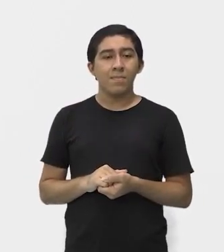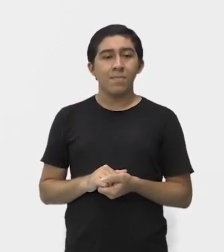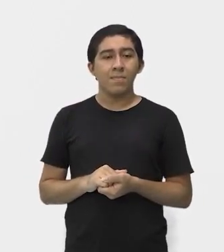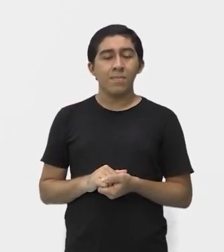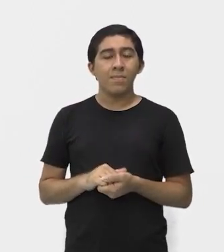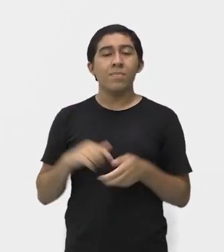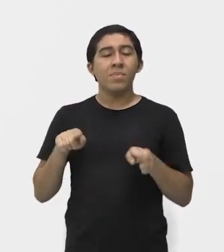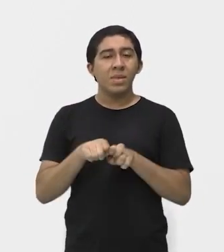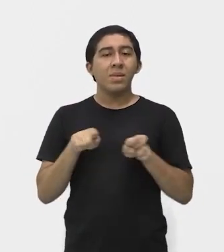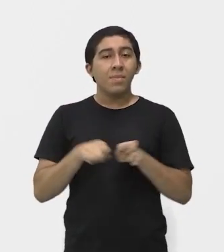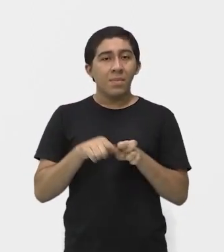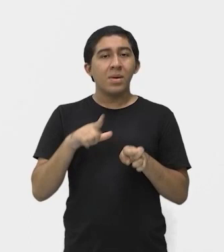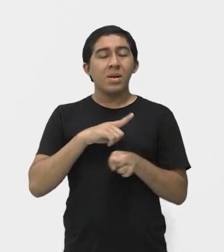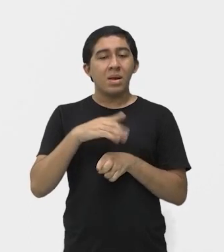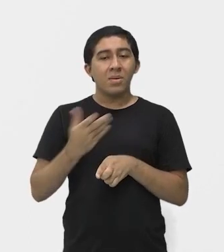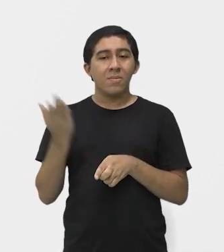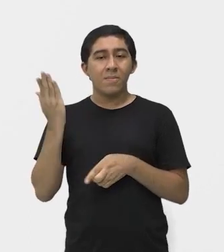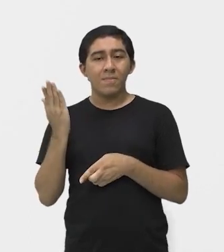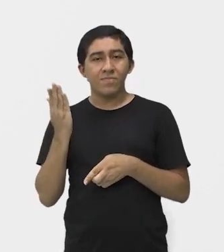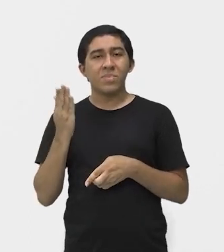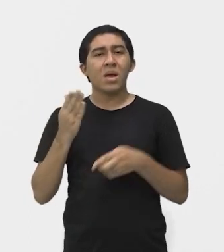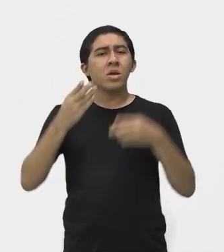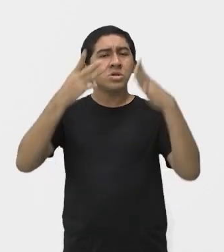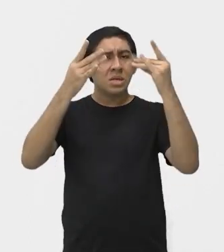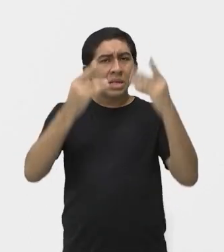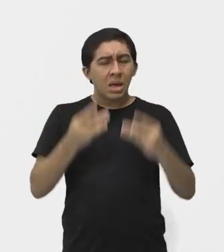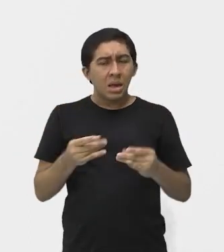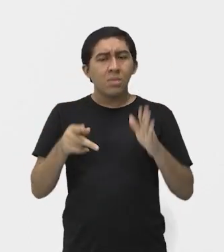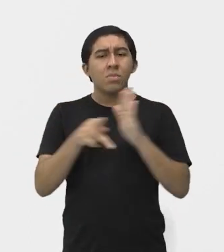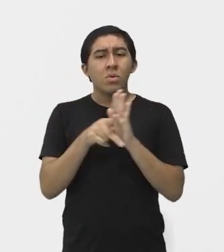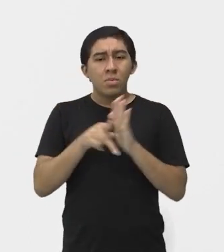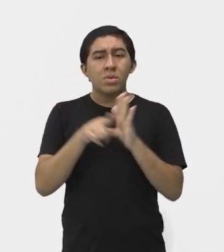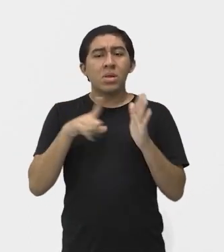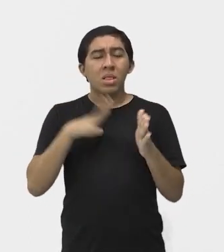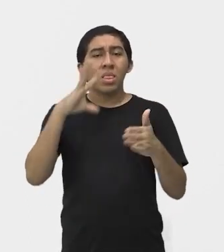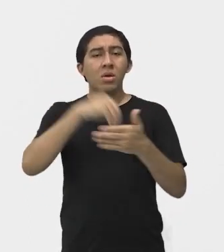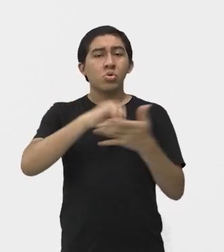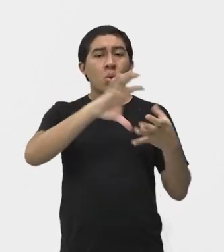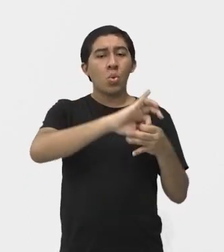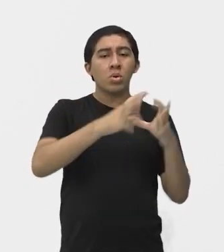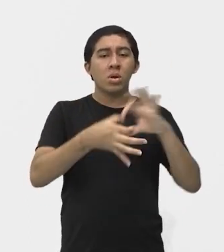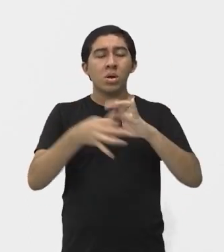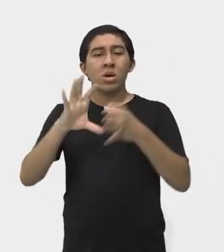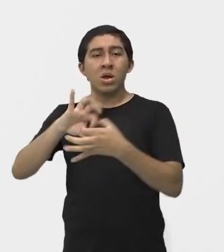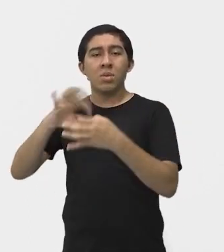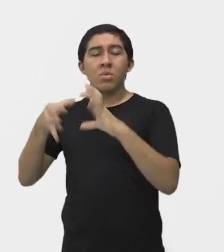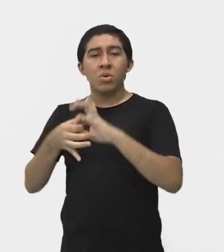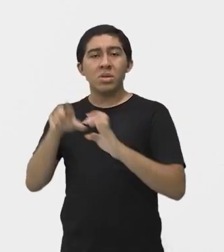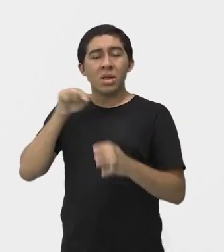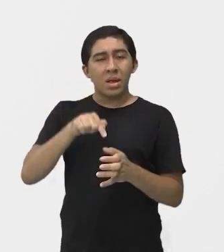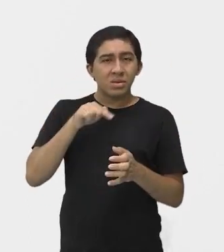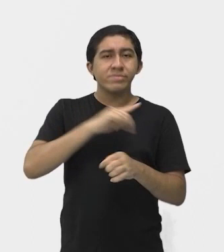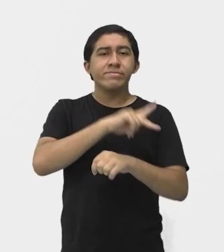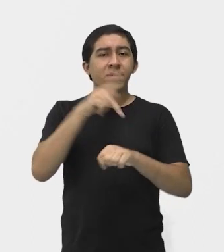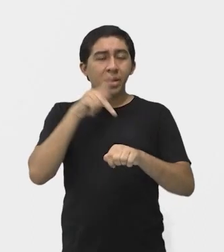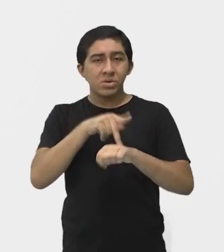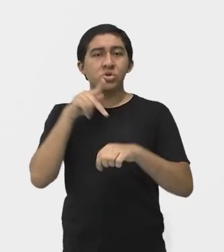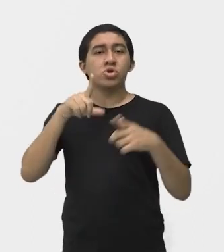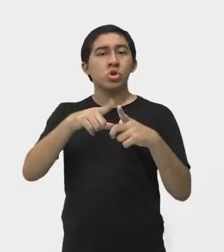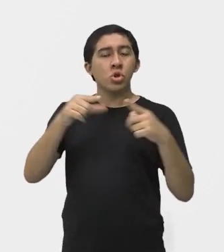BMX Freestyle, tá bom? Ele passou a fazer parte aí dos Jogos Olímpicos da edição de Tóquio em 2020,